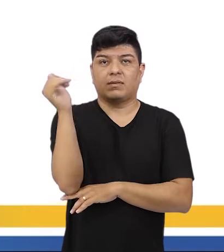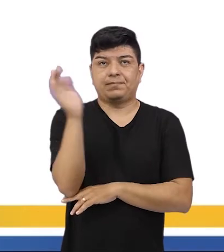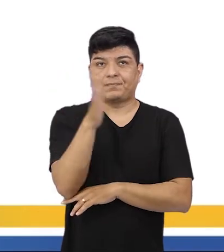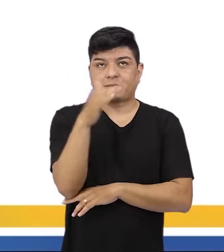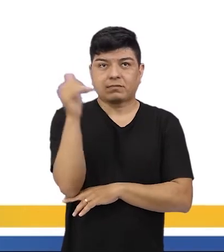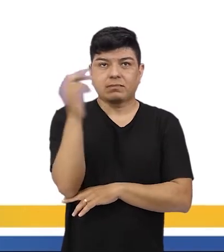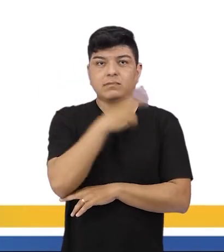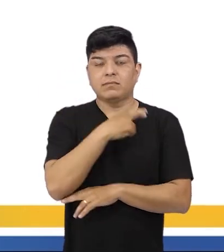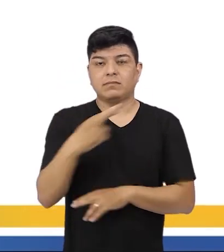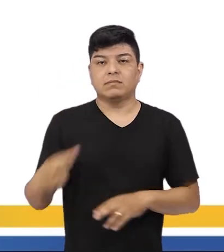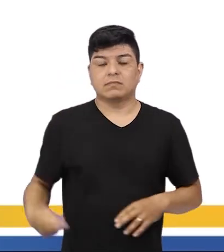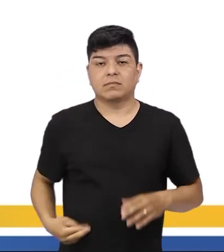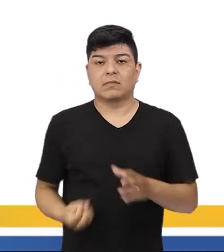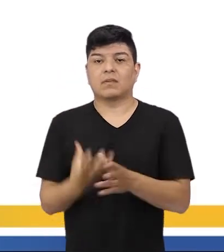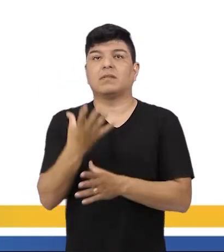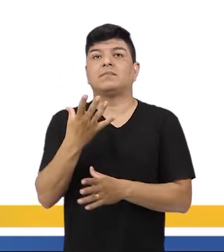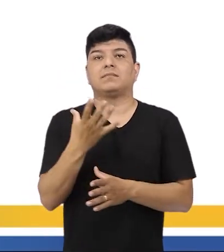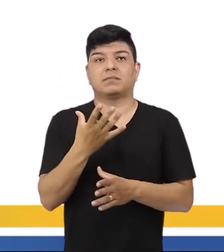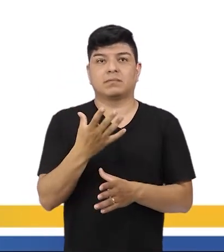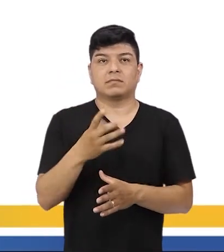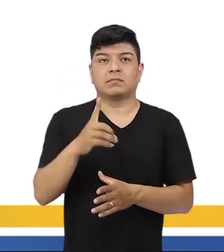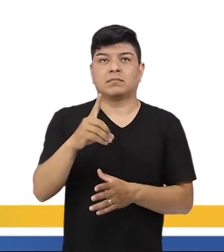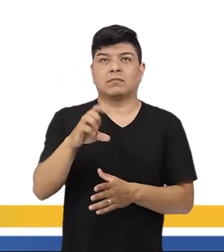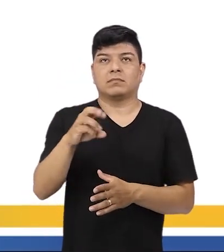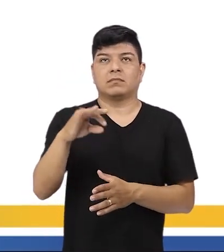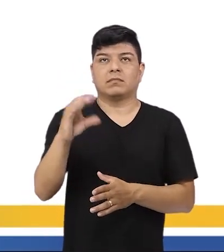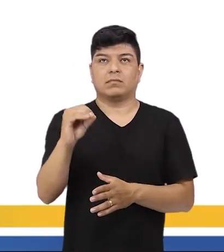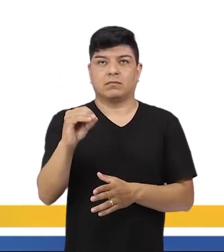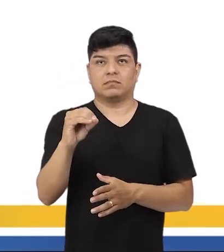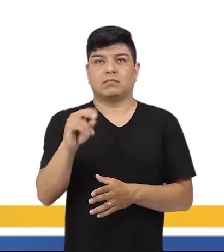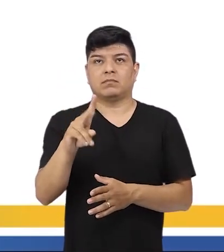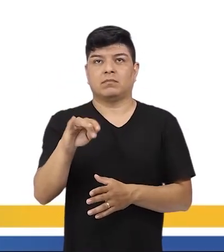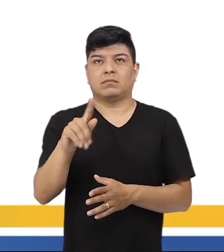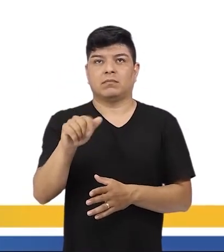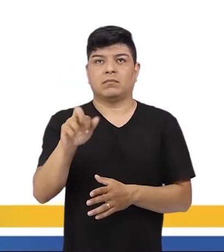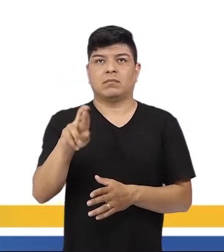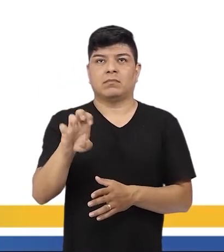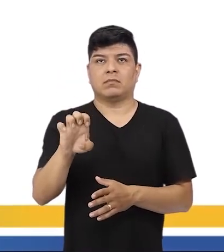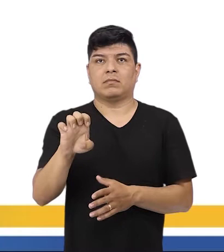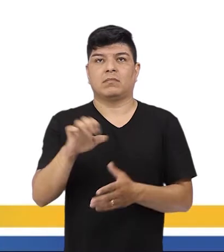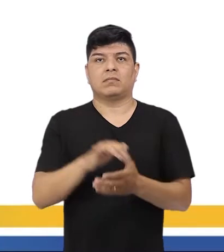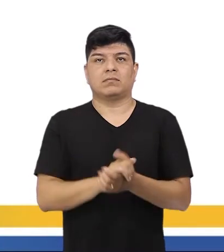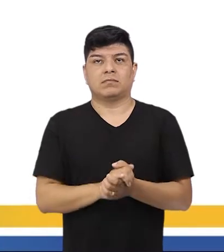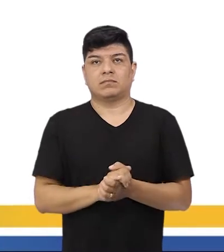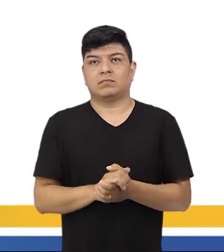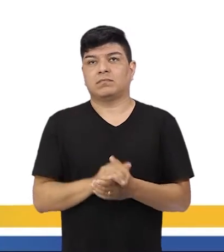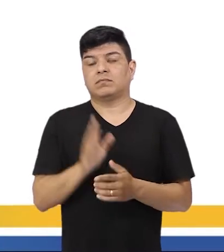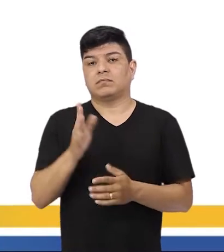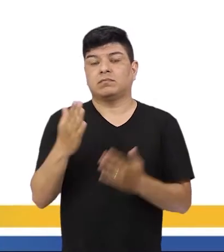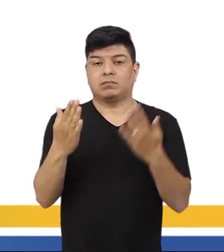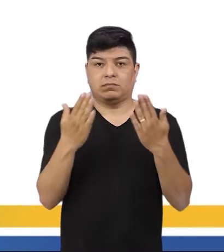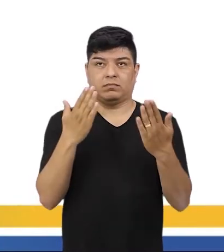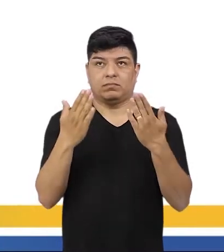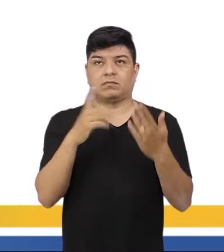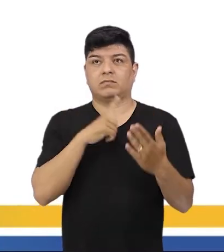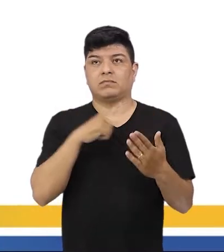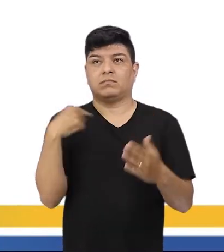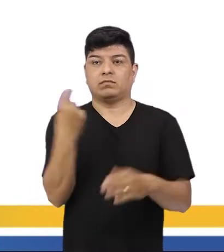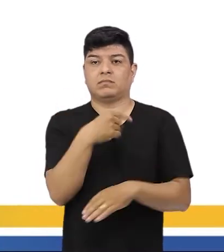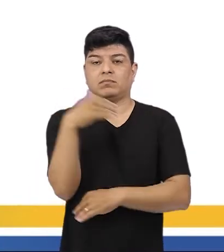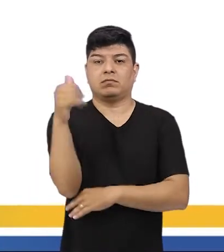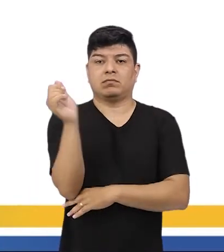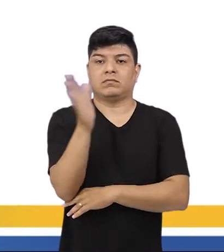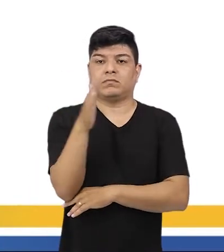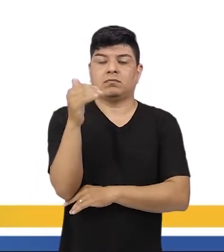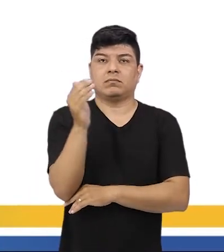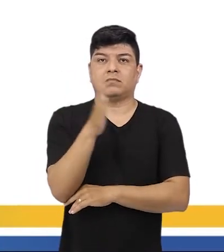republicana, que ela foi criada por Décio Vilares, tá? E aqui tem só uma questão, assim, pra gente fazer uma comparaçãozinha sobre as nossas